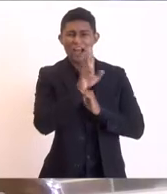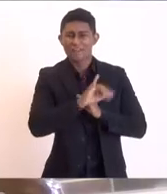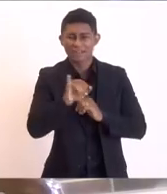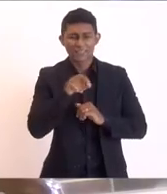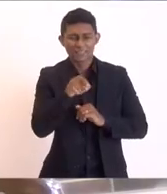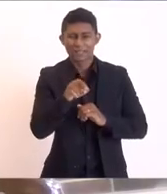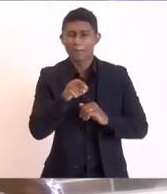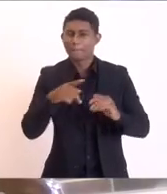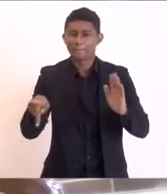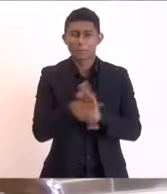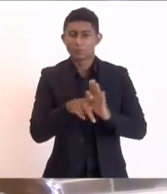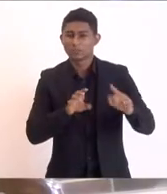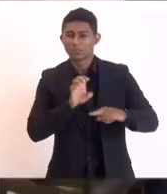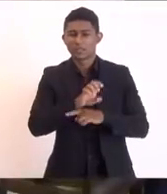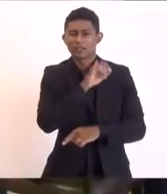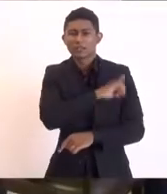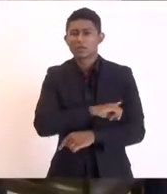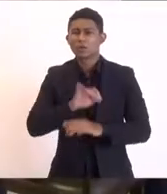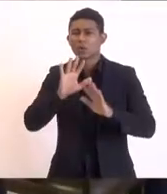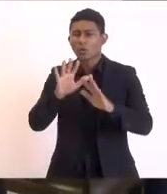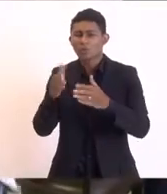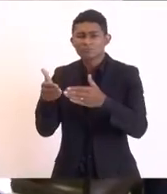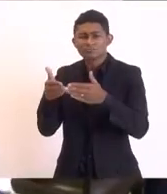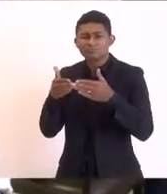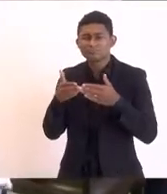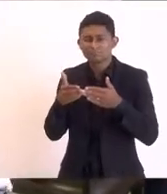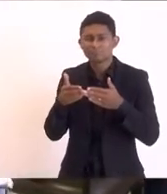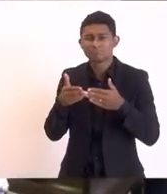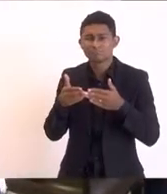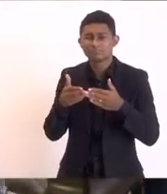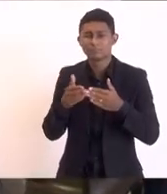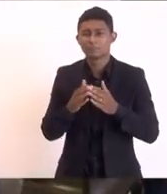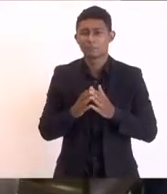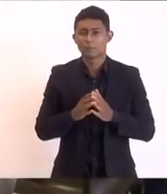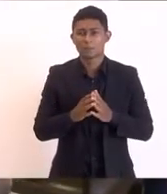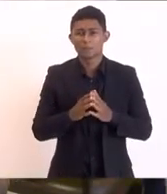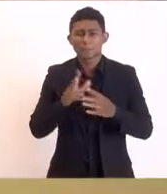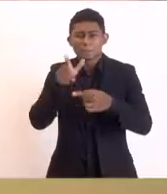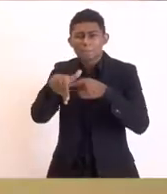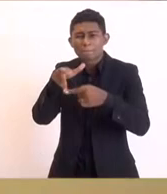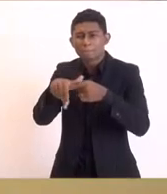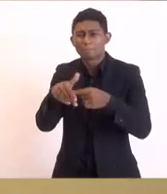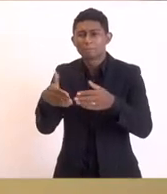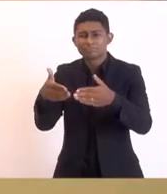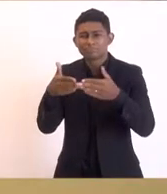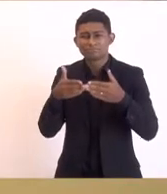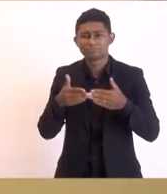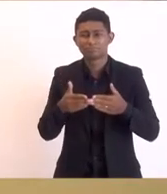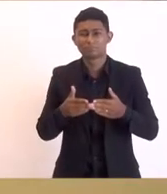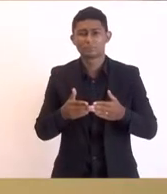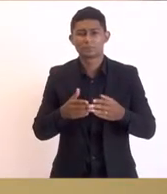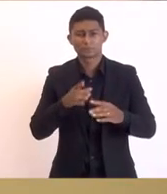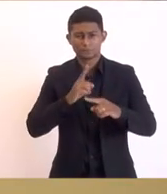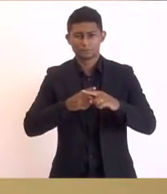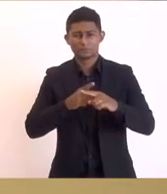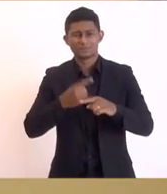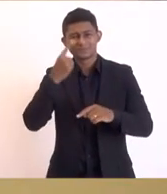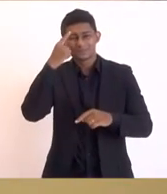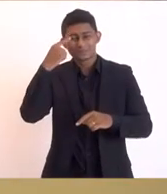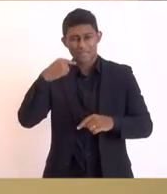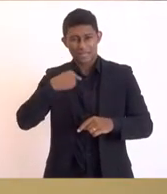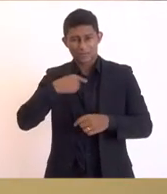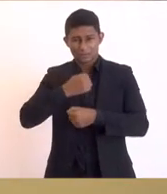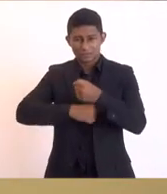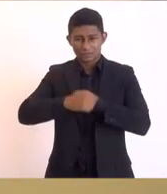estado do Rio. Ramon, dá licença por interrompê-lo, eu apresentei em